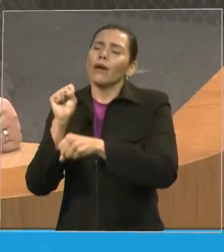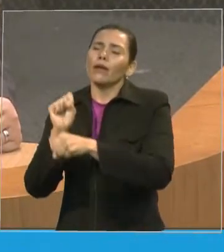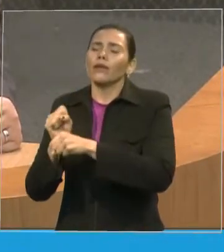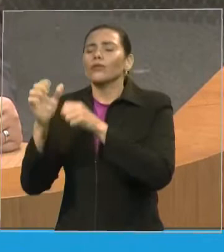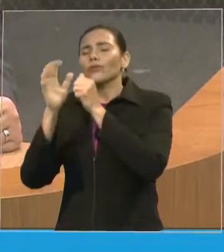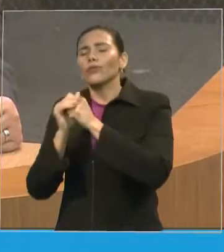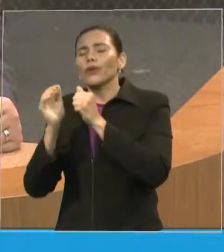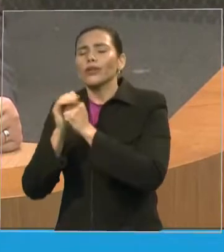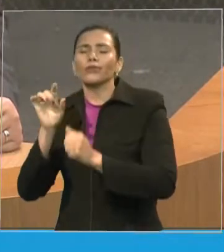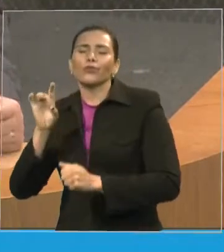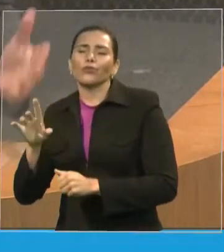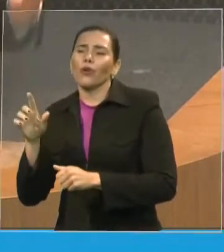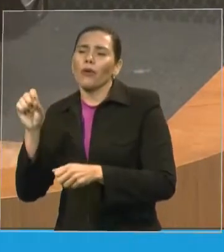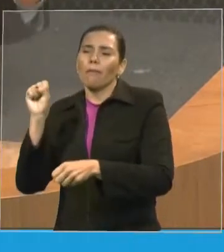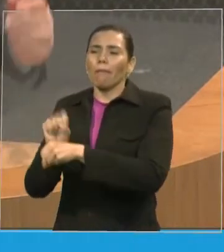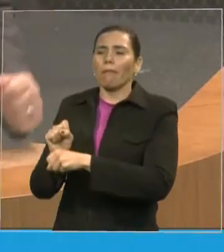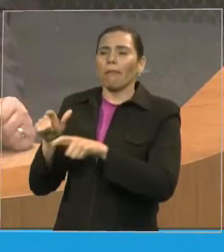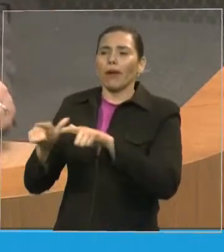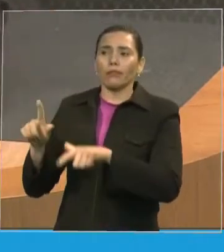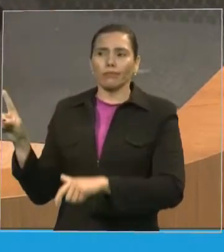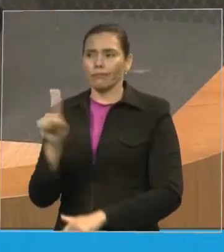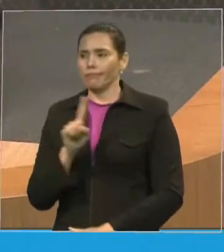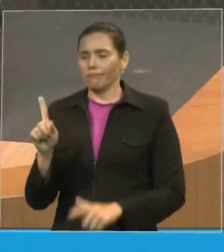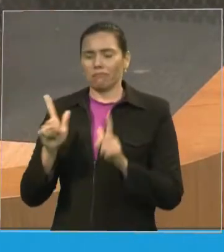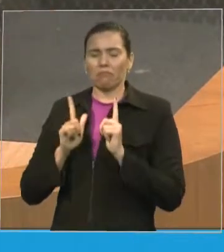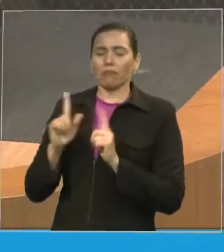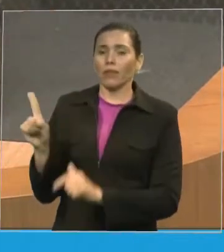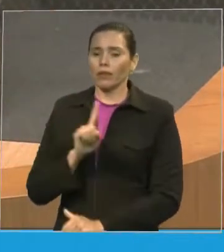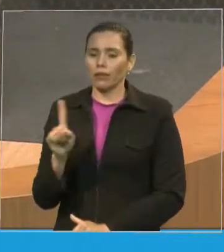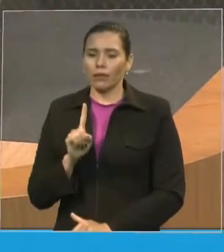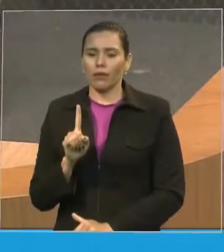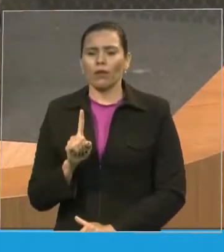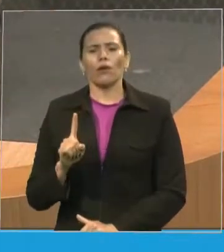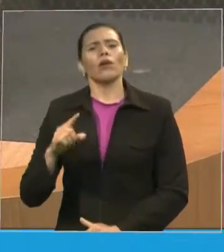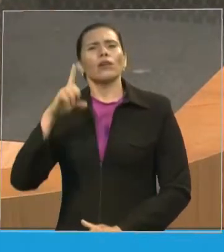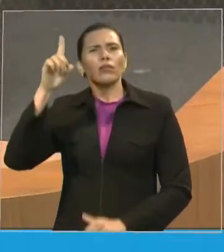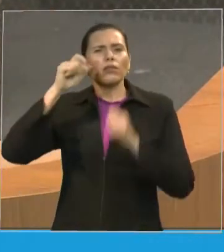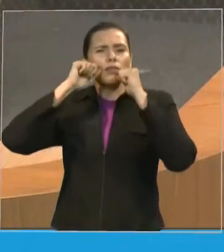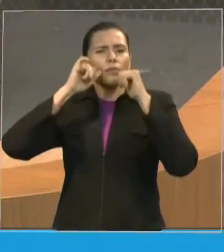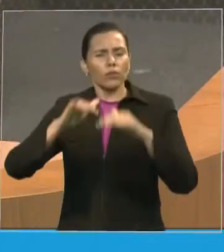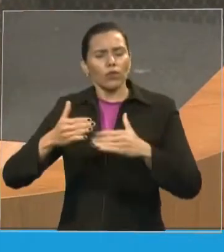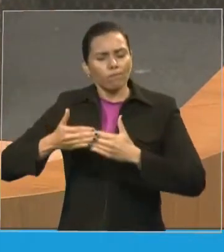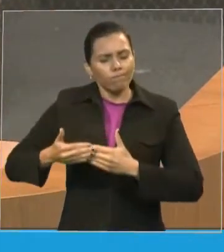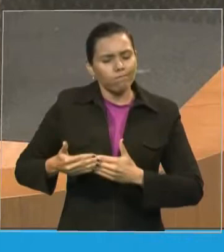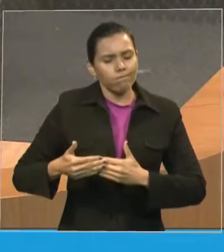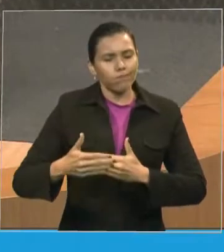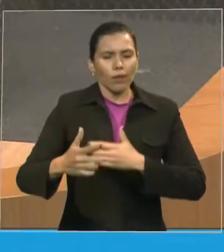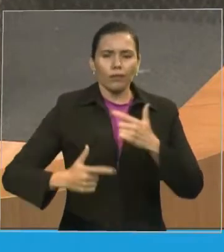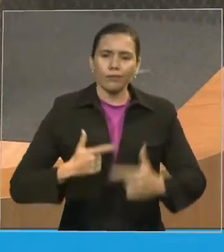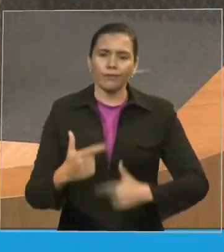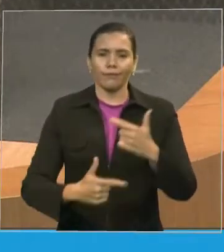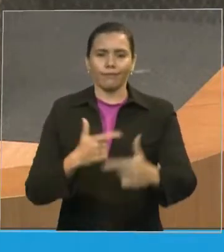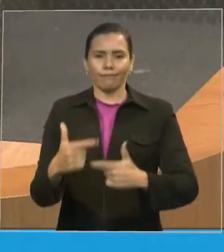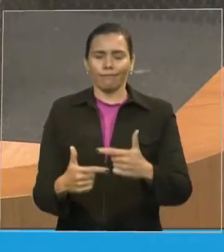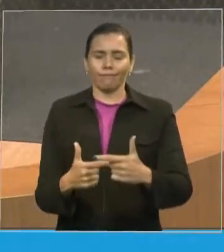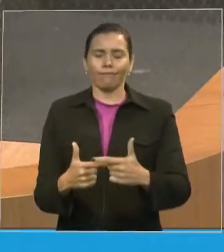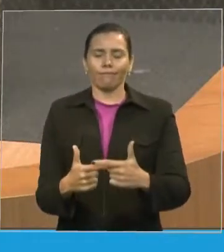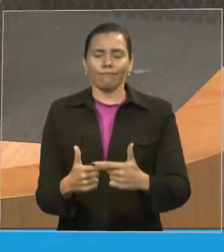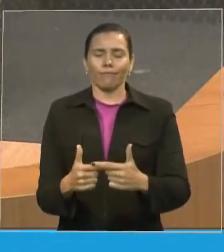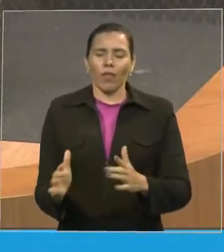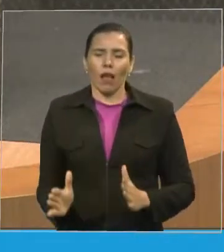então Deus nos abençoe vamos em frente nessa grande jornada e eu